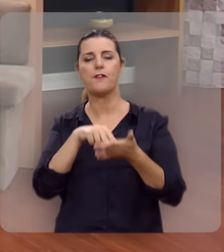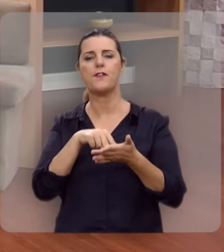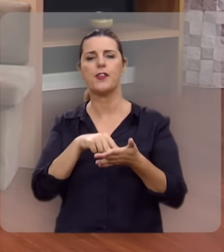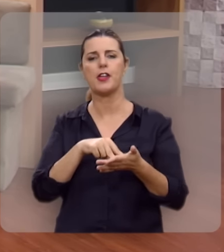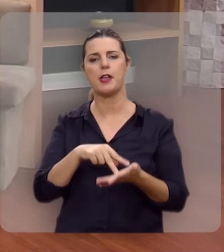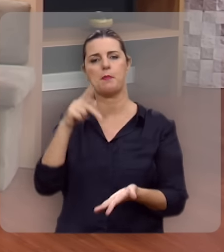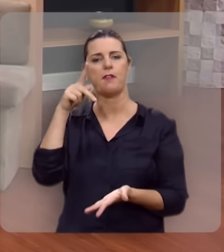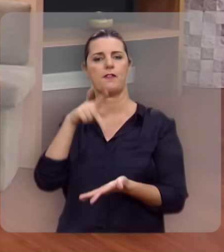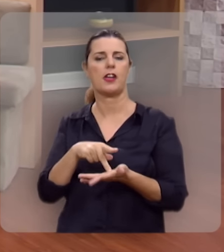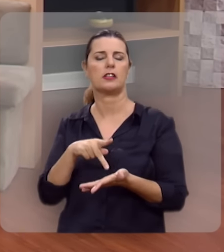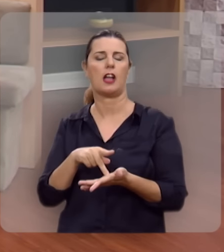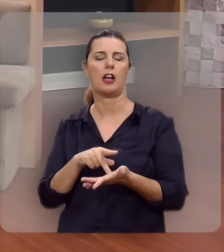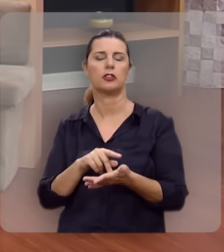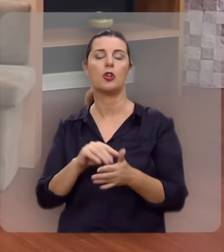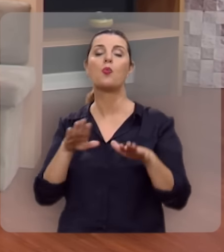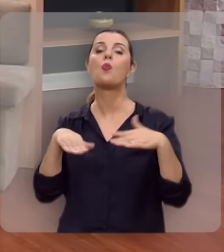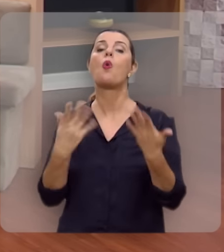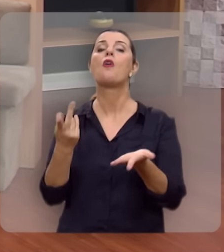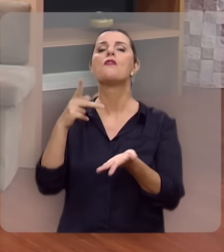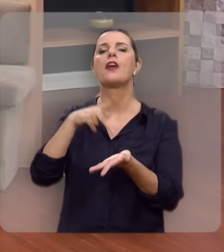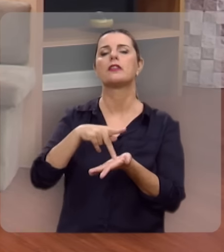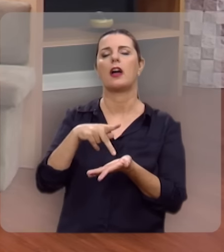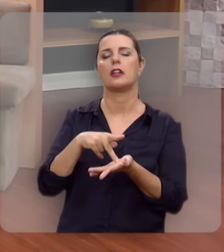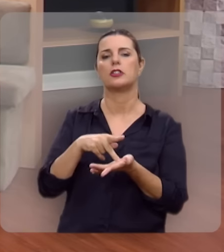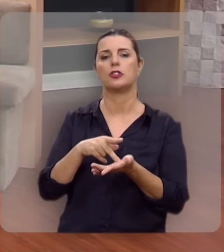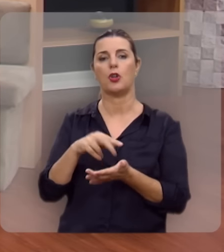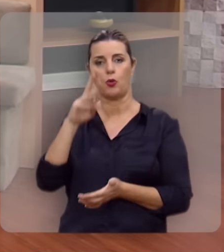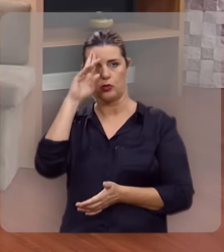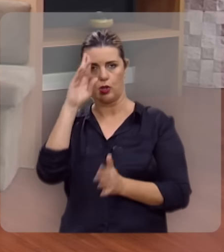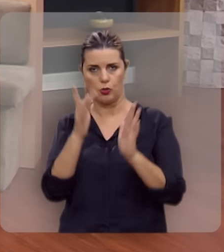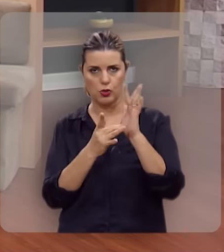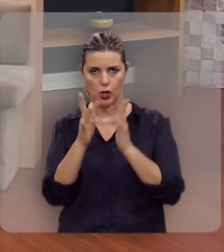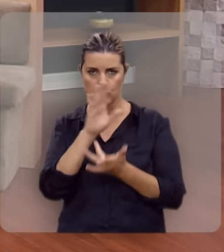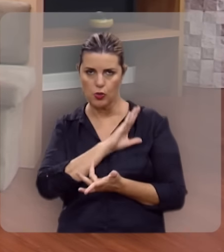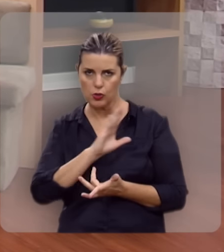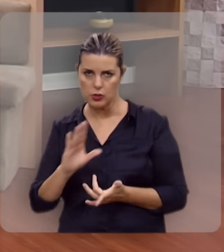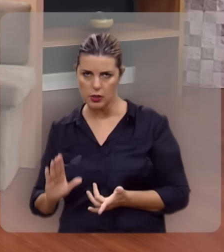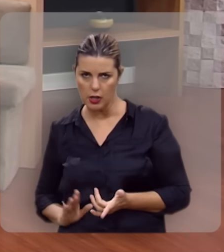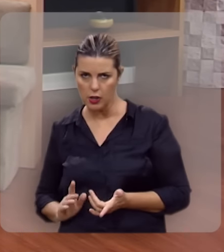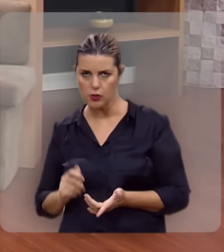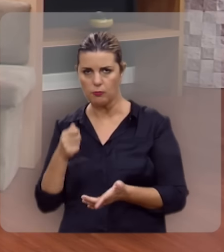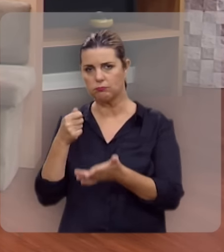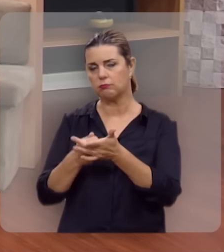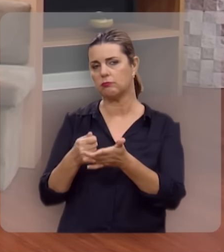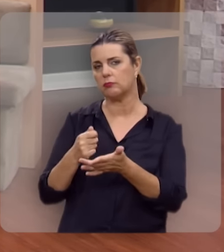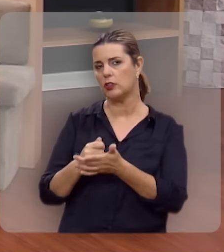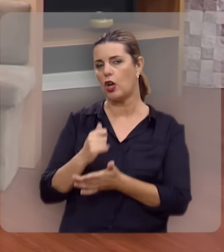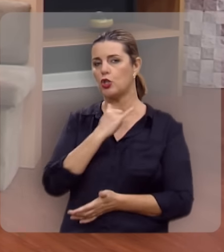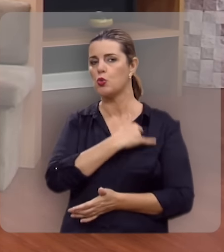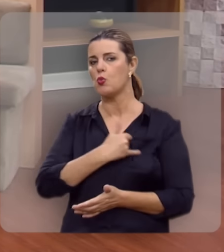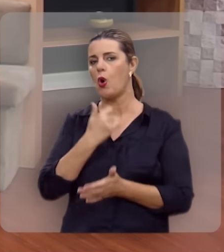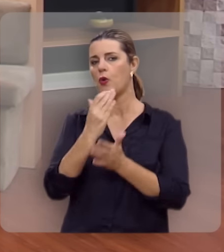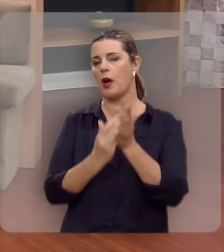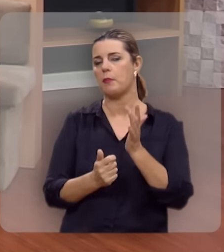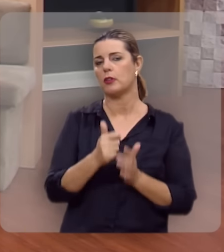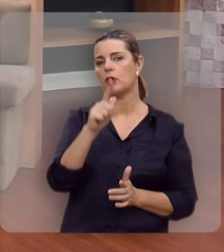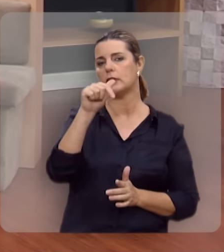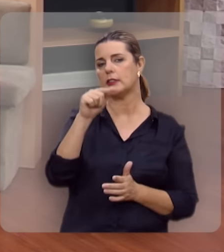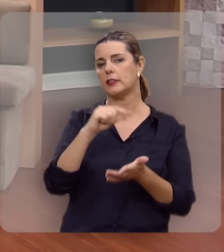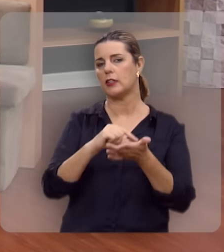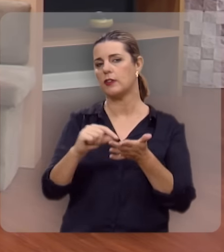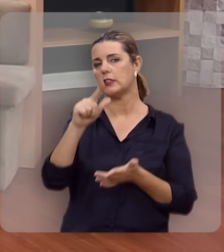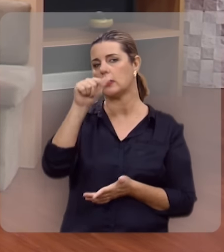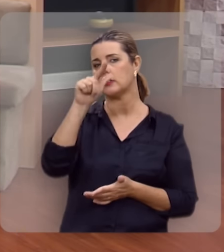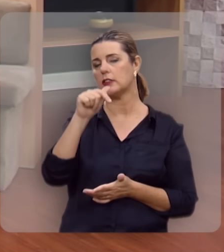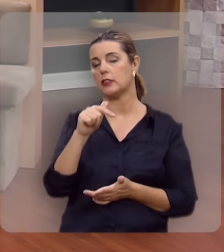da verdade. Que verdade? O Senhor Jesus Cristo definiu em João 17, 17, que